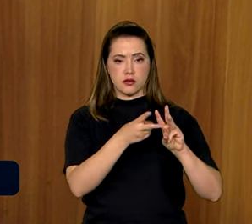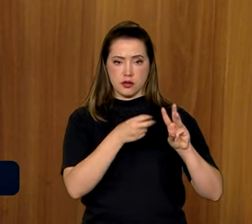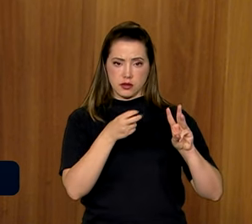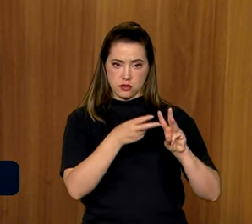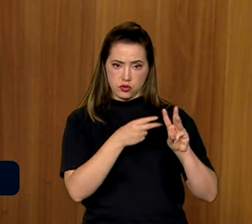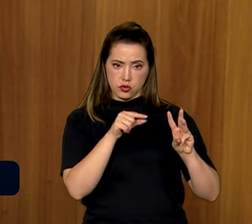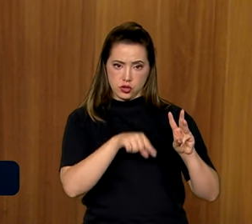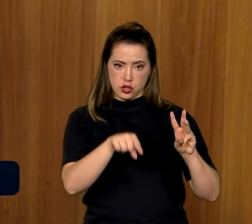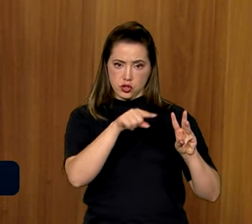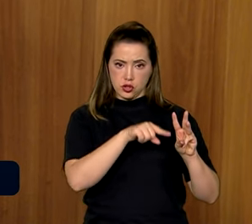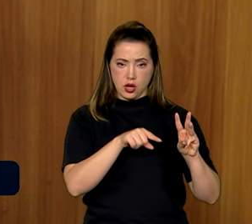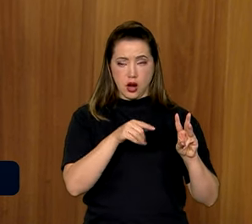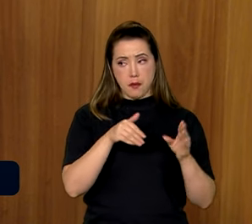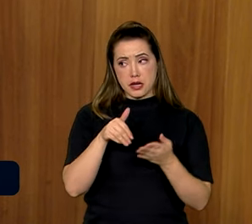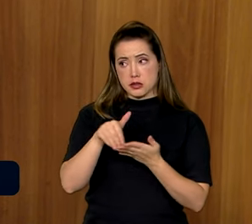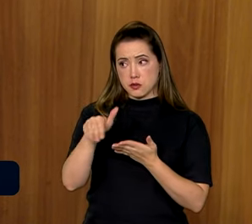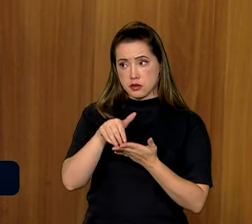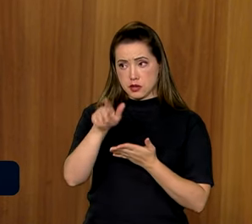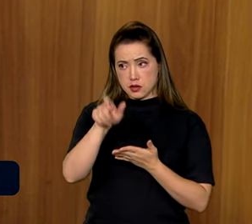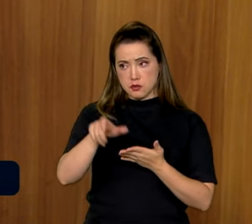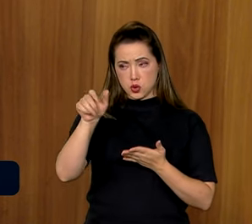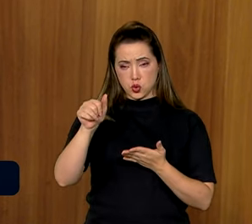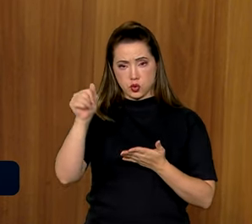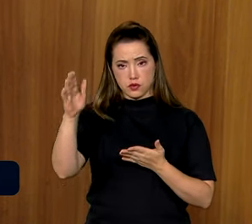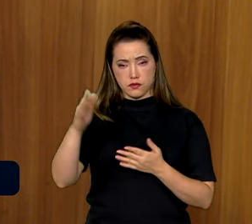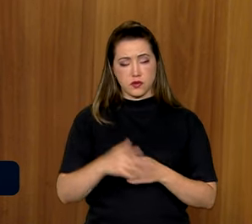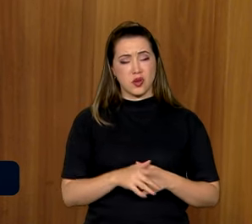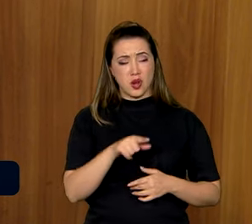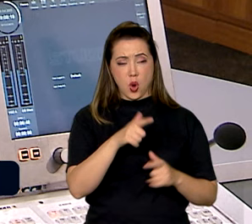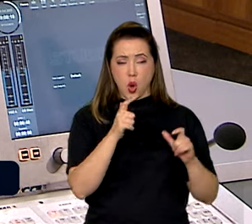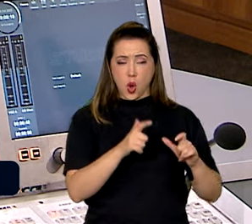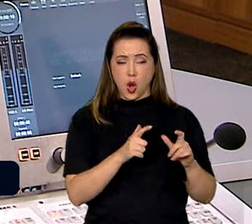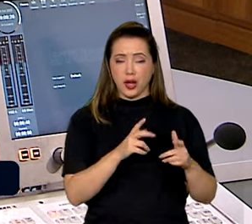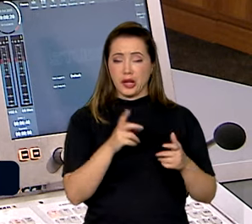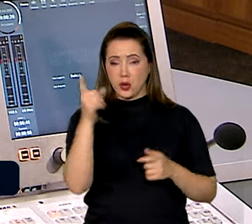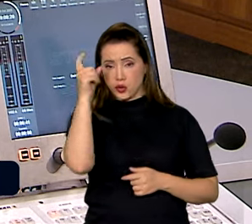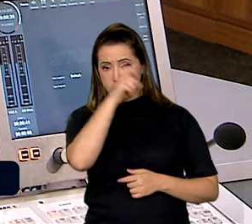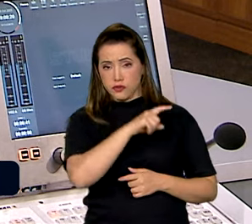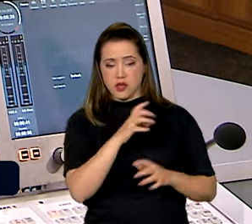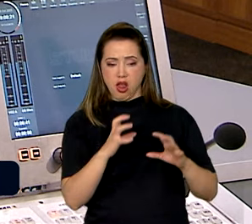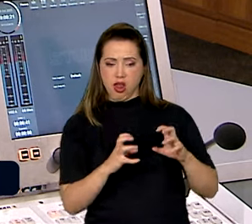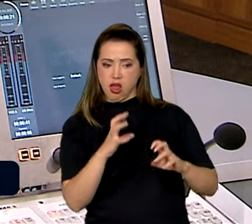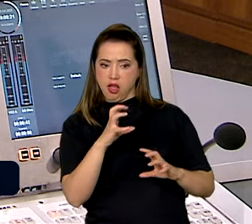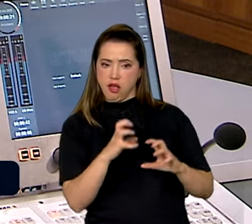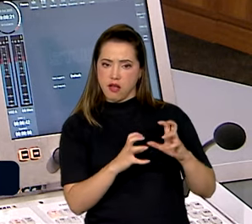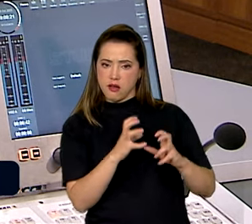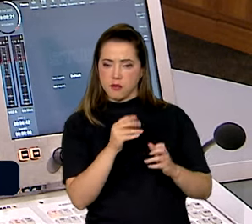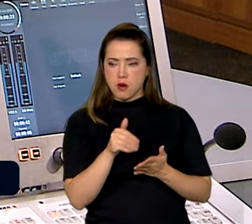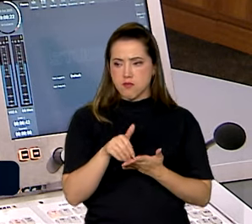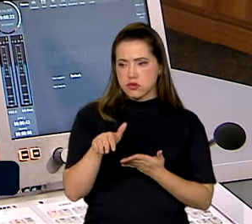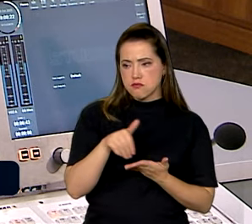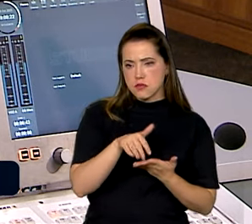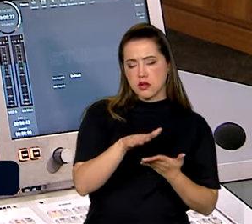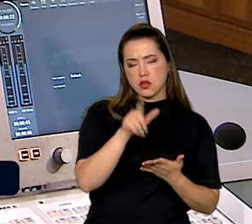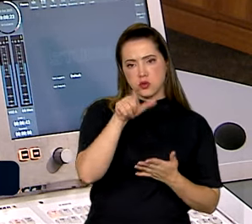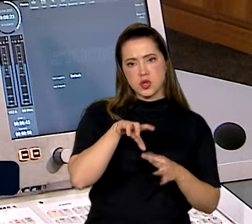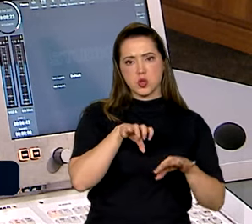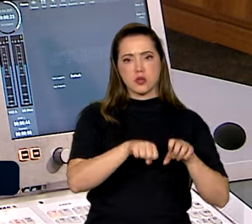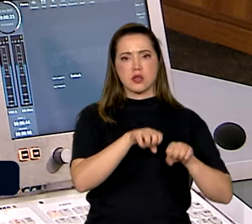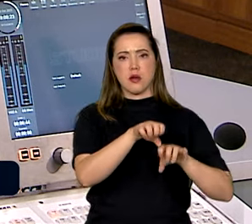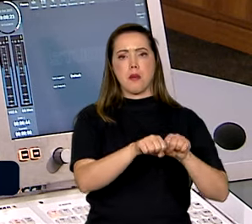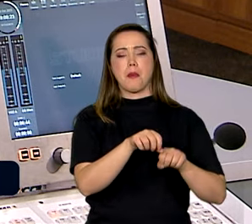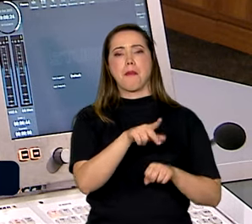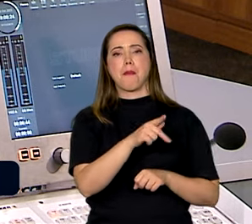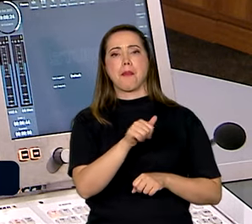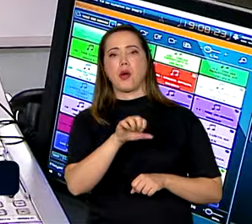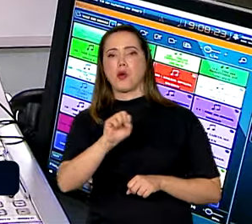É uma operação muito tensa, porque é uma operação de conflito direto, de interesses para retirada, inclusive de poceiros, grileiros